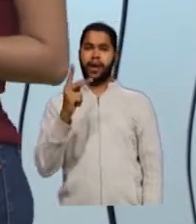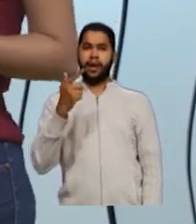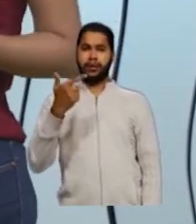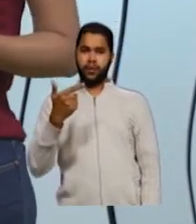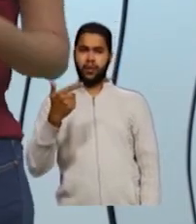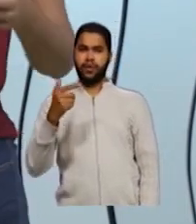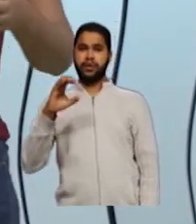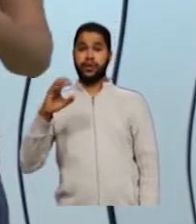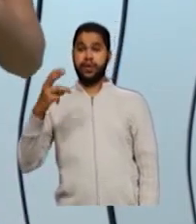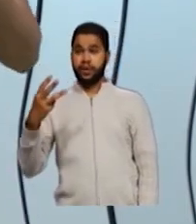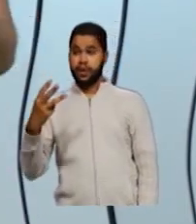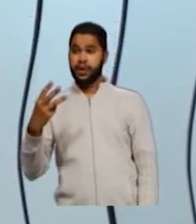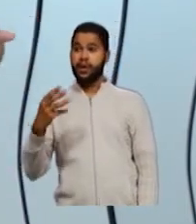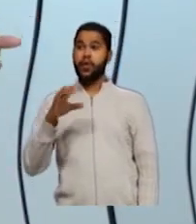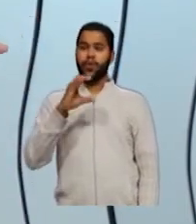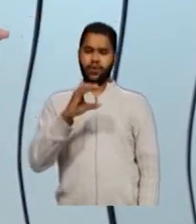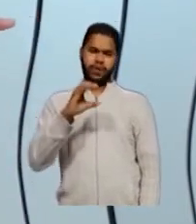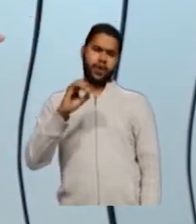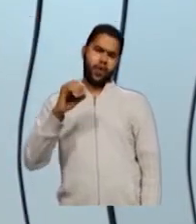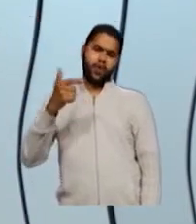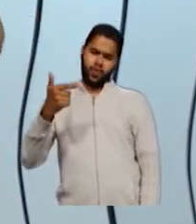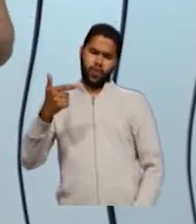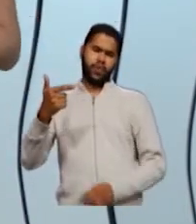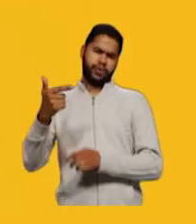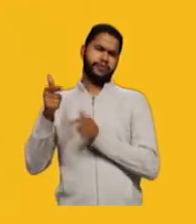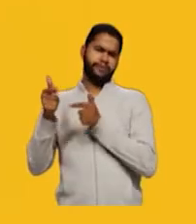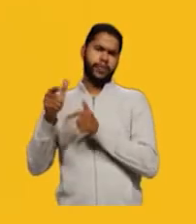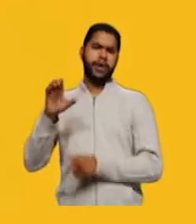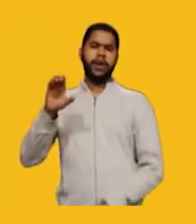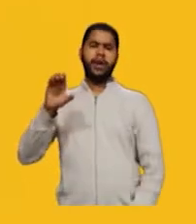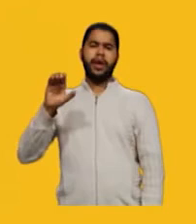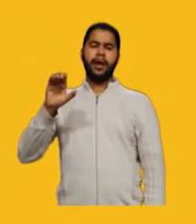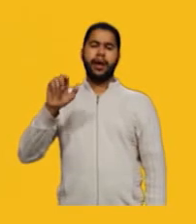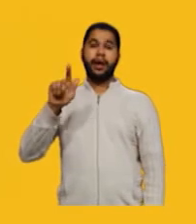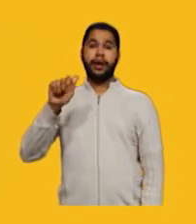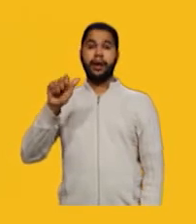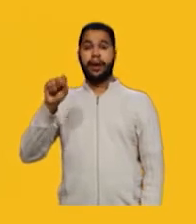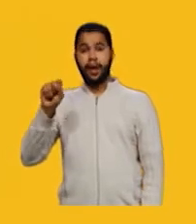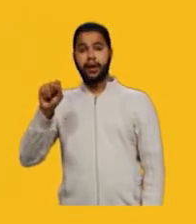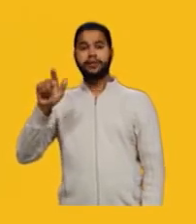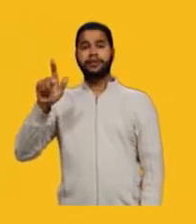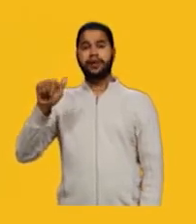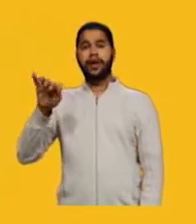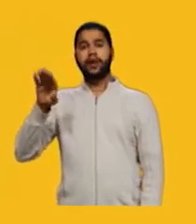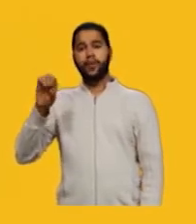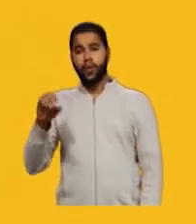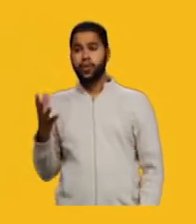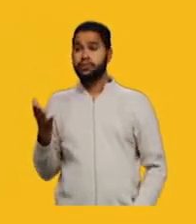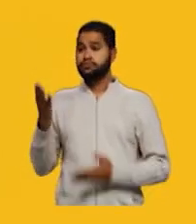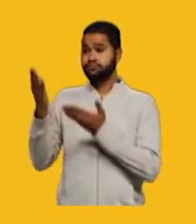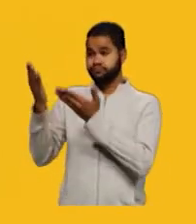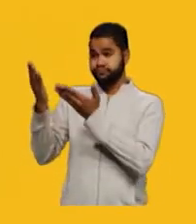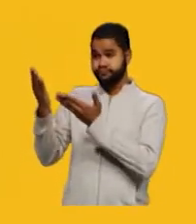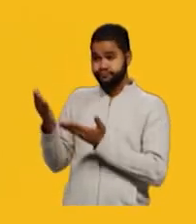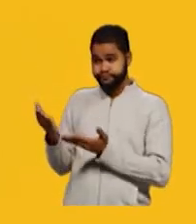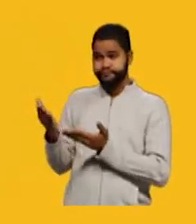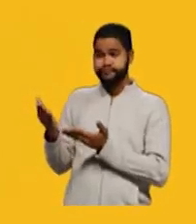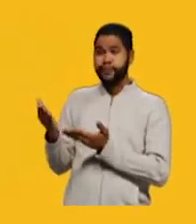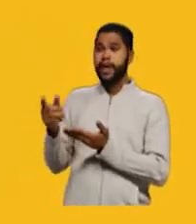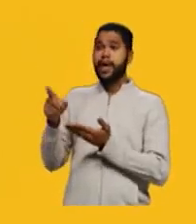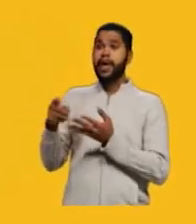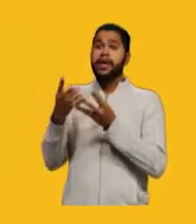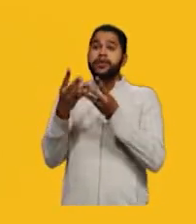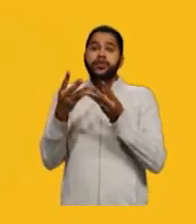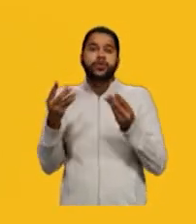CO2, que é o famoso gás carbônico, e o CO, que é o monóxido de carbono. Então, essas são substâncias